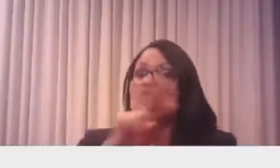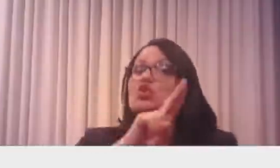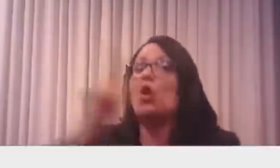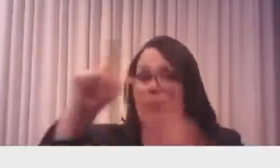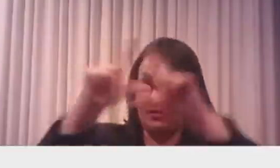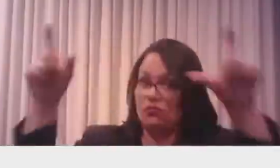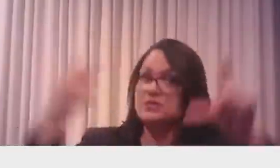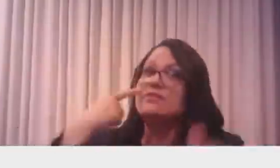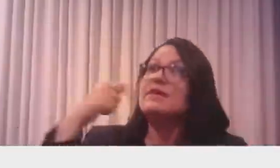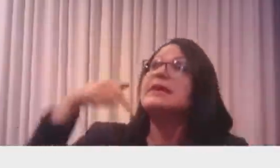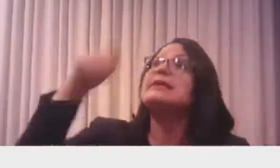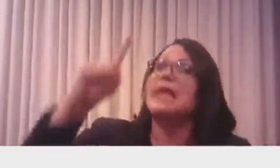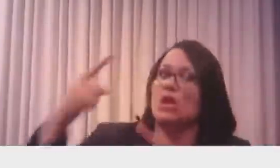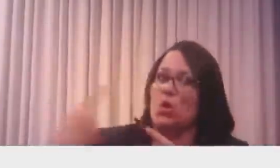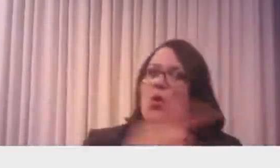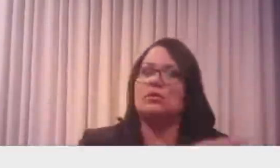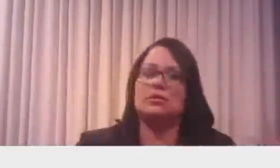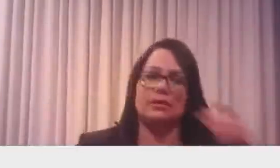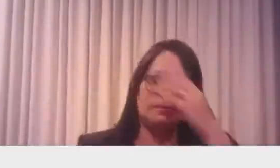Está acabando.